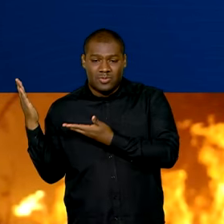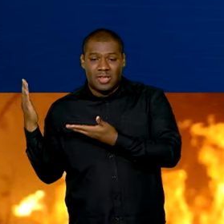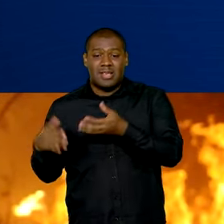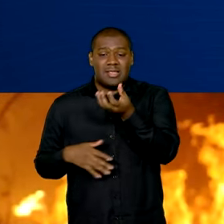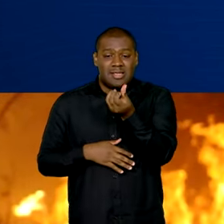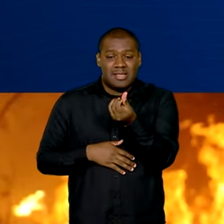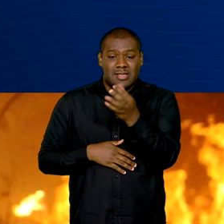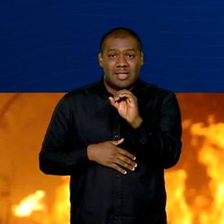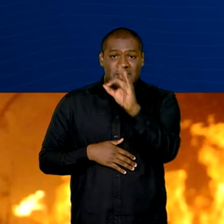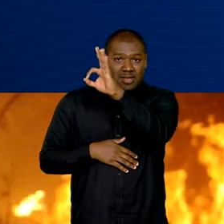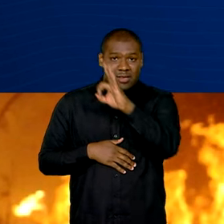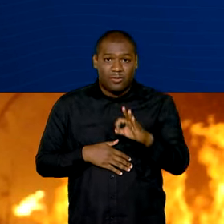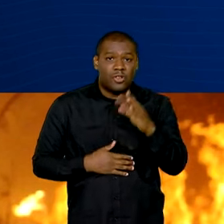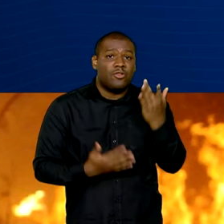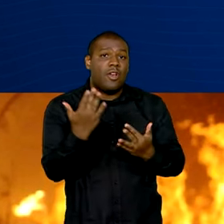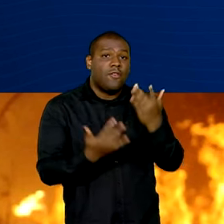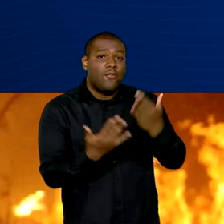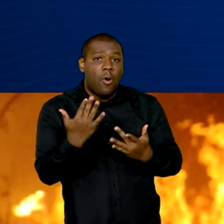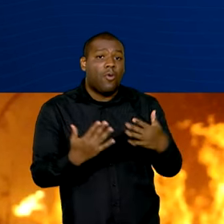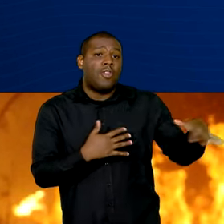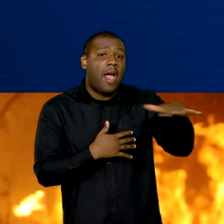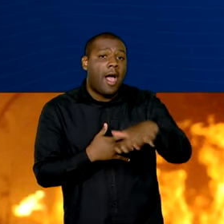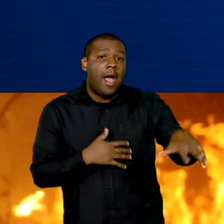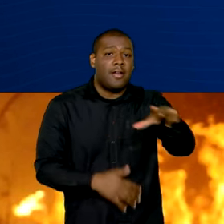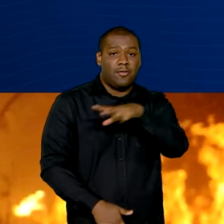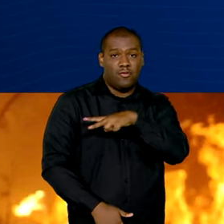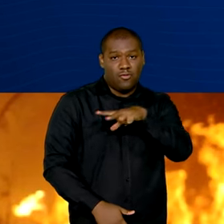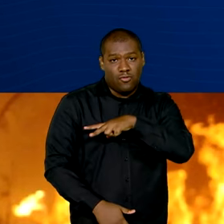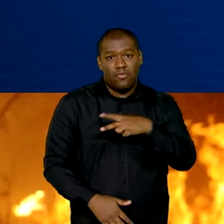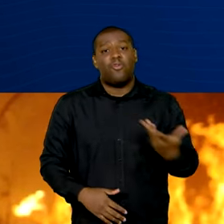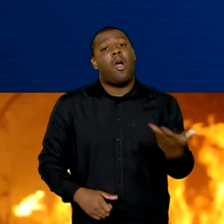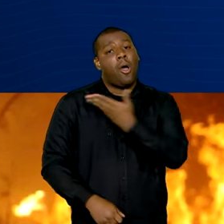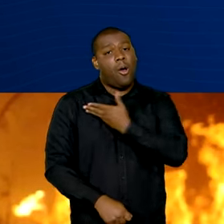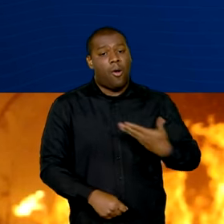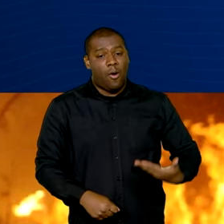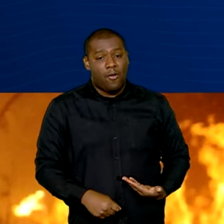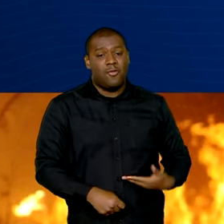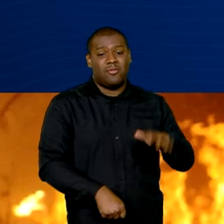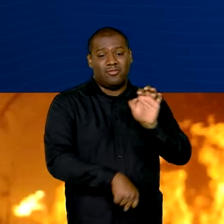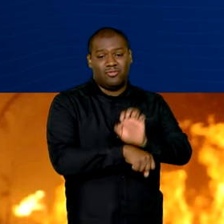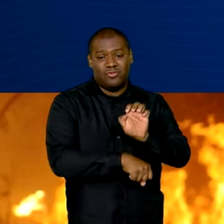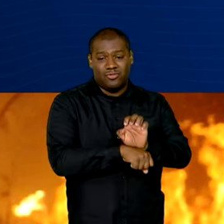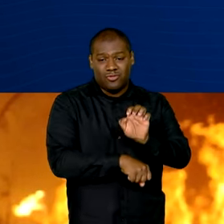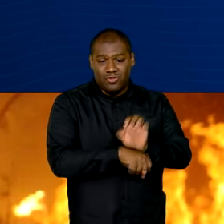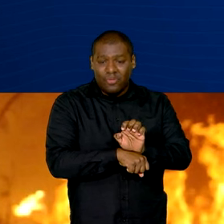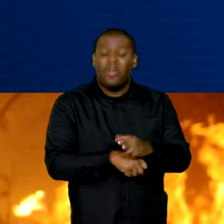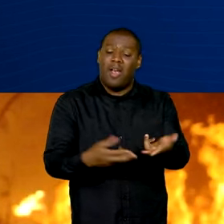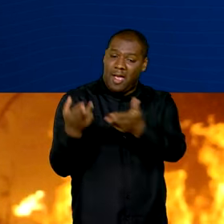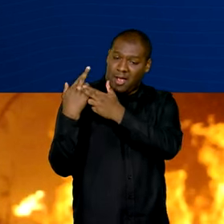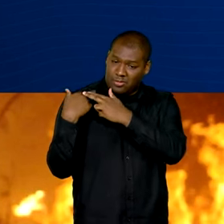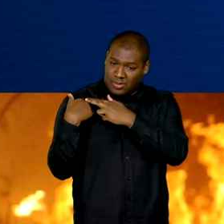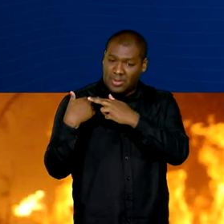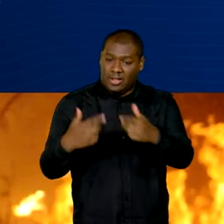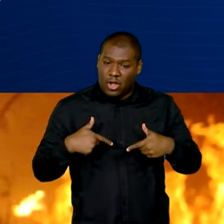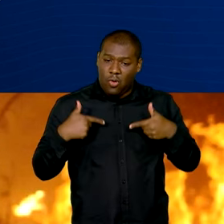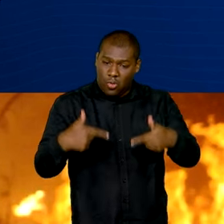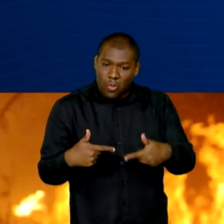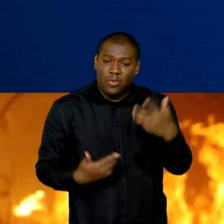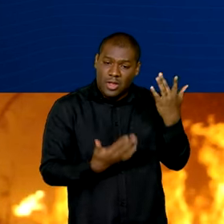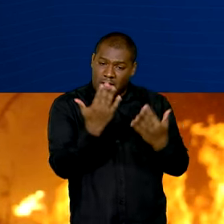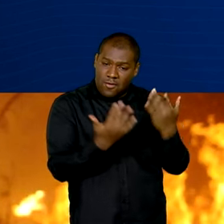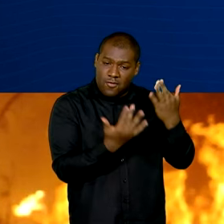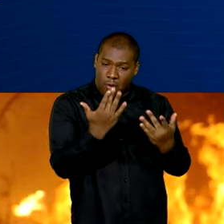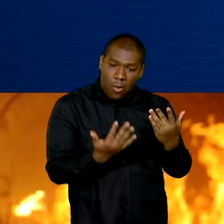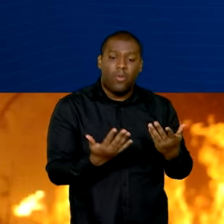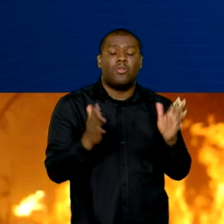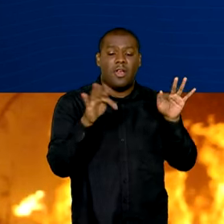em áreas privadas, onde os órgãos estaduais são os principais responsáveis pelo combate ao fogo. 4%